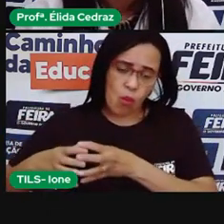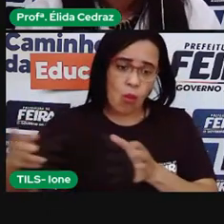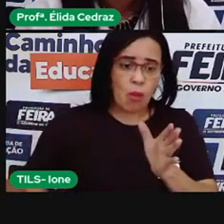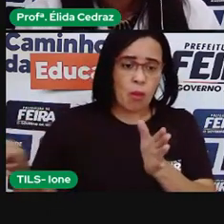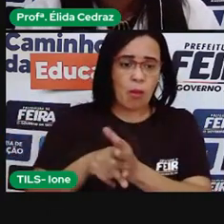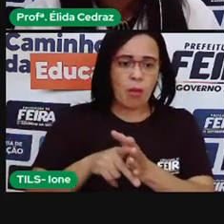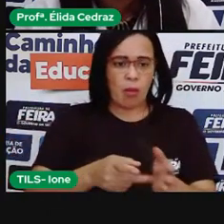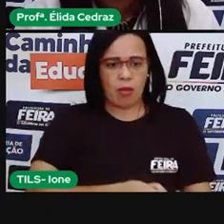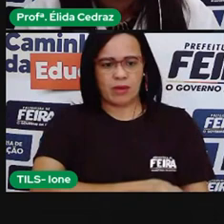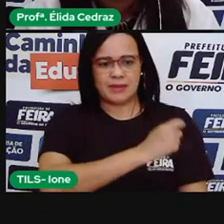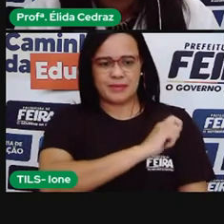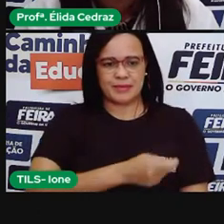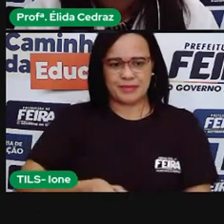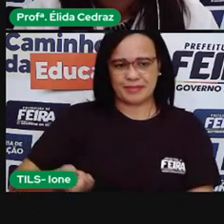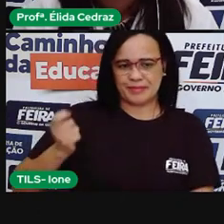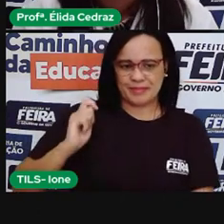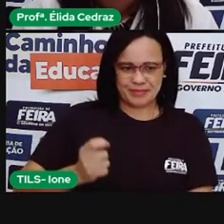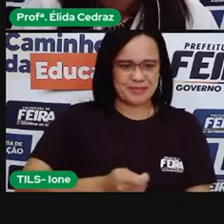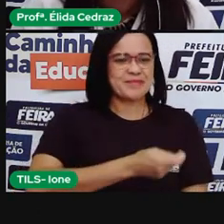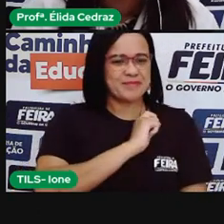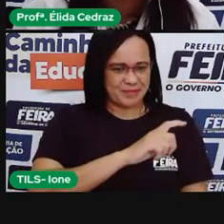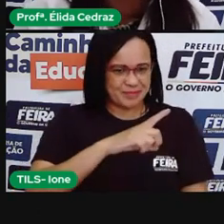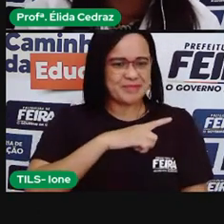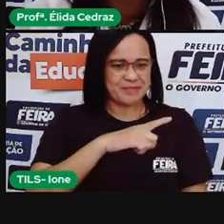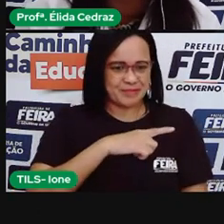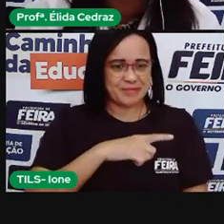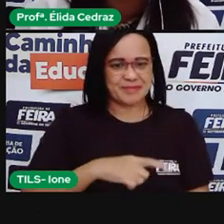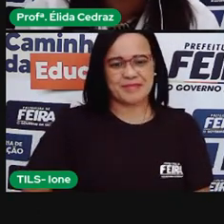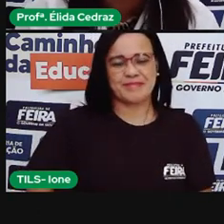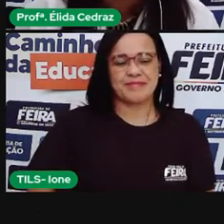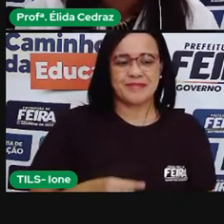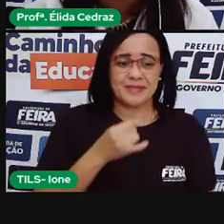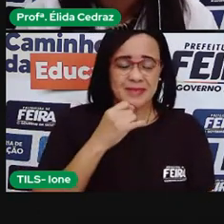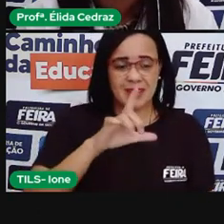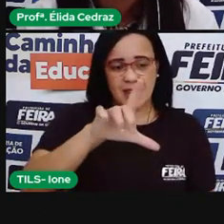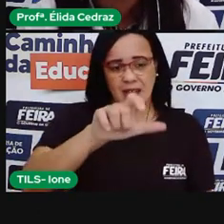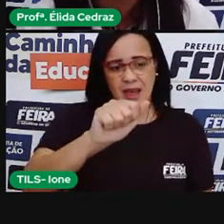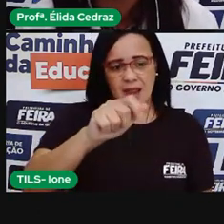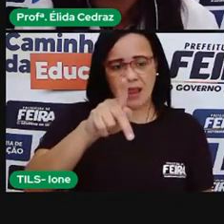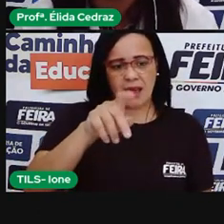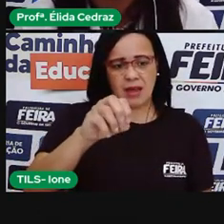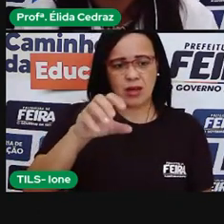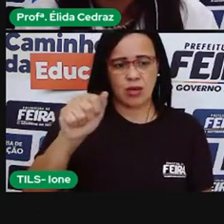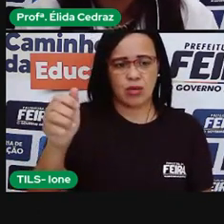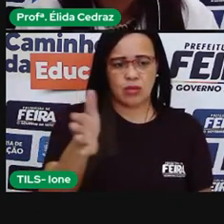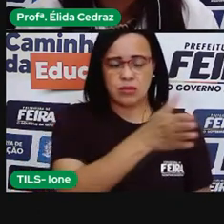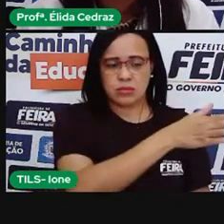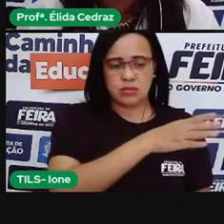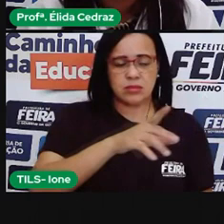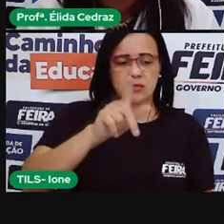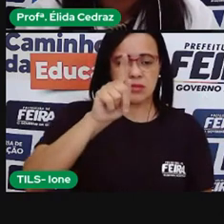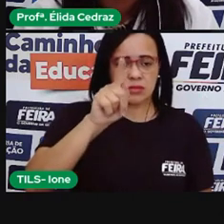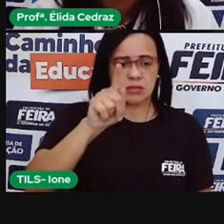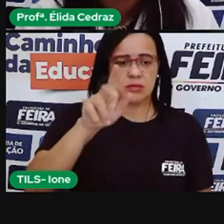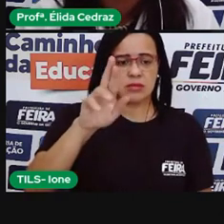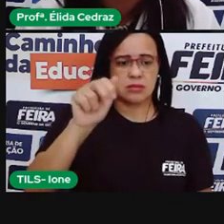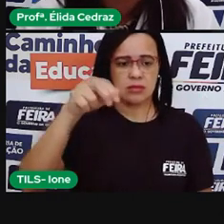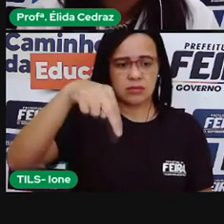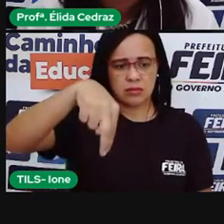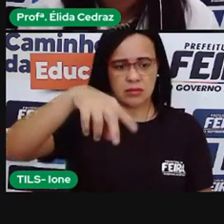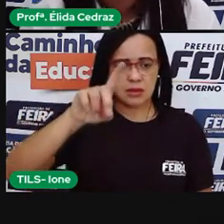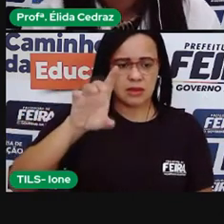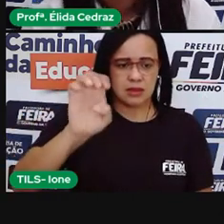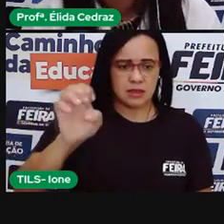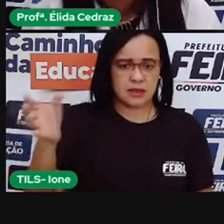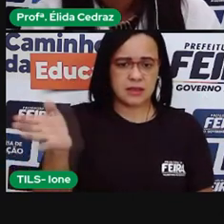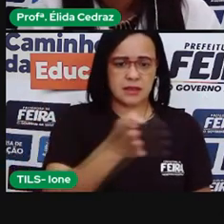Lagoa Grande, Matinha dos Pretos e São João do Casumbá. Aqui nós temos